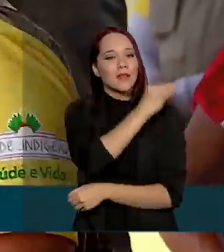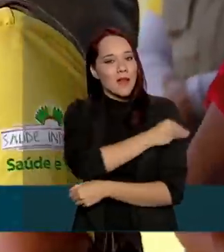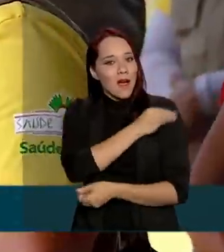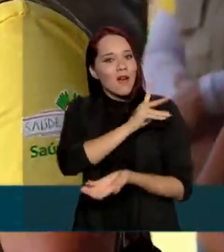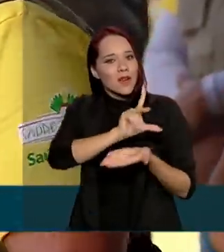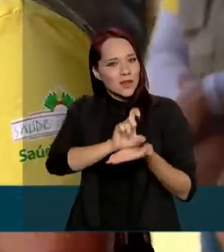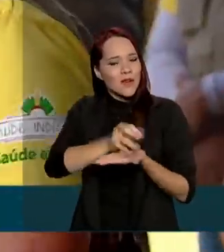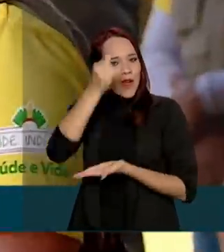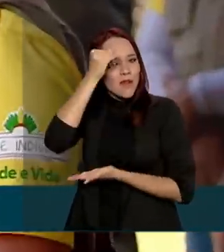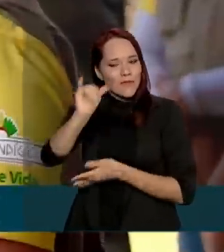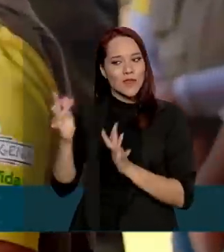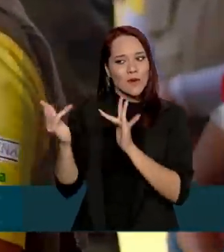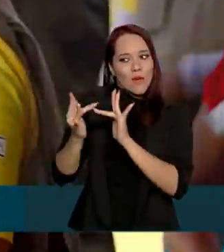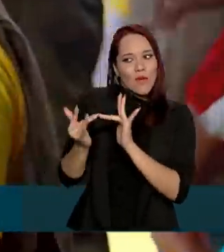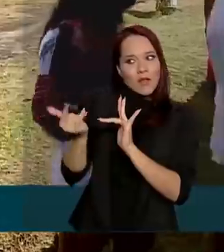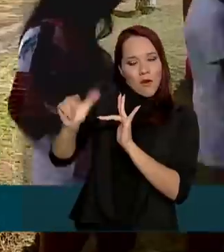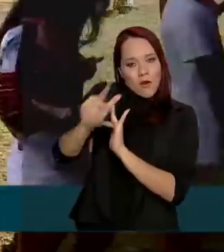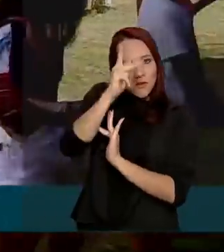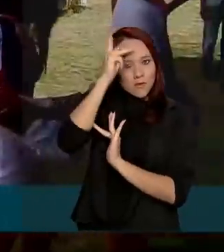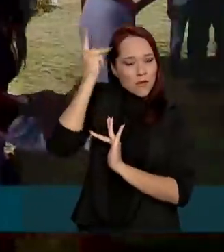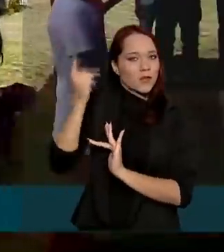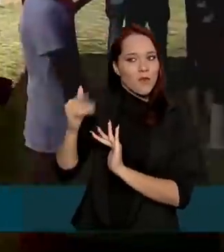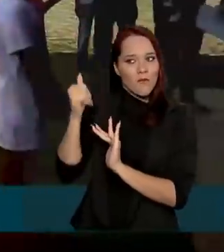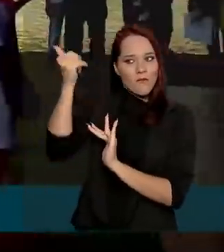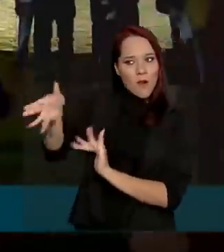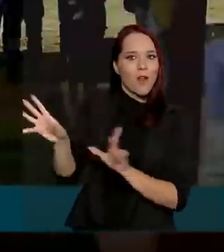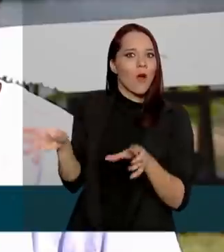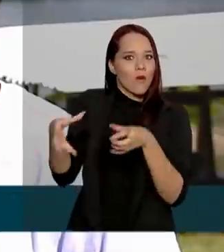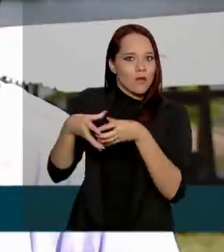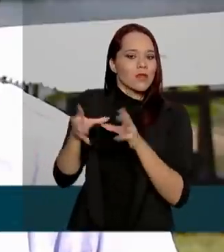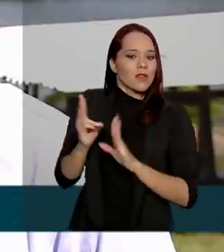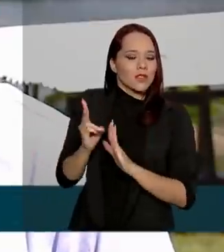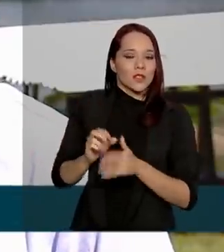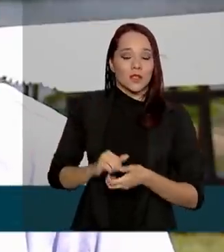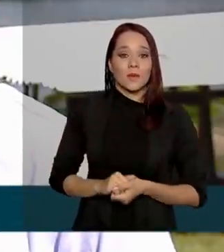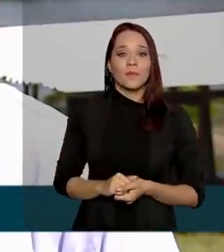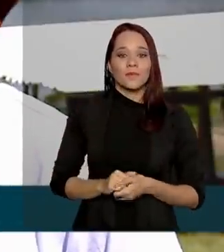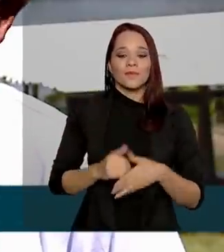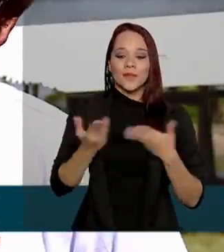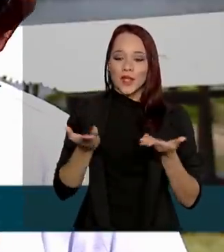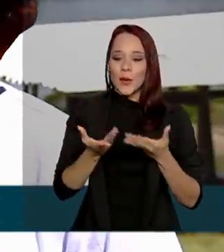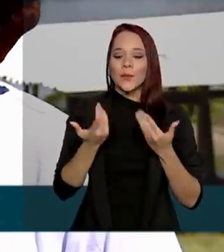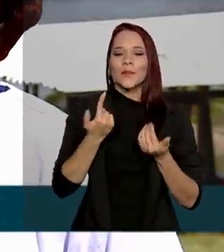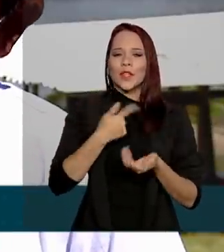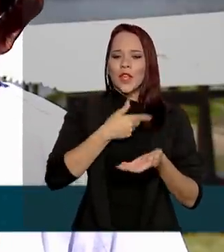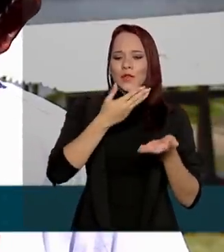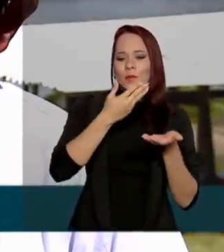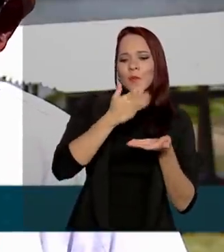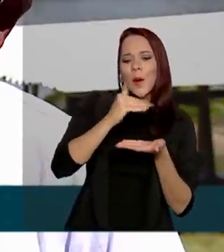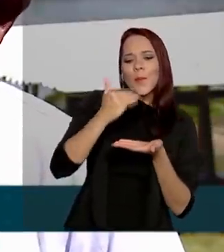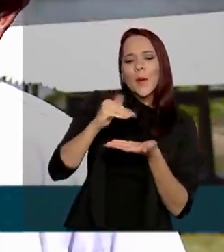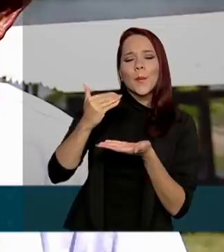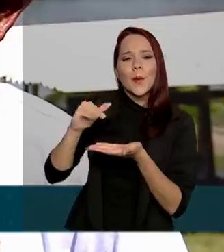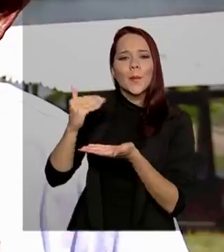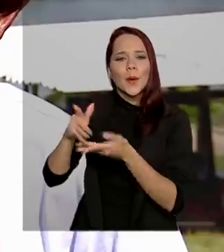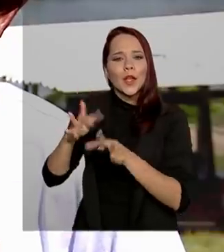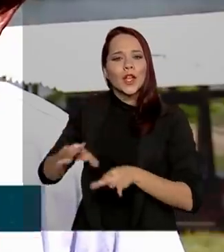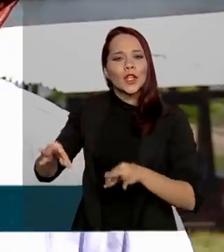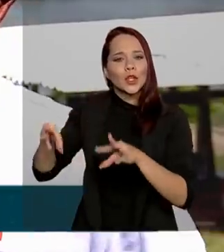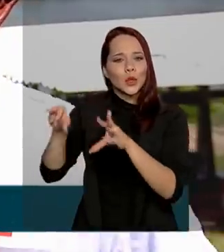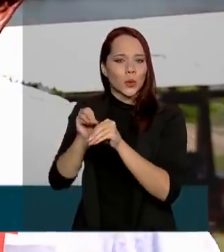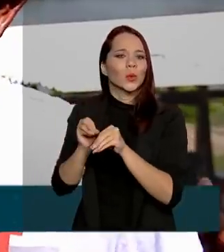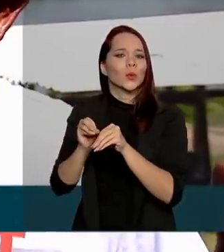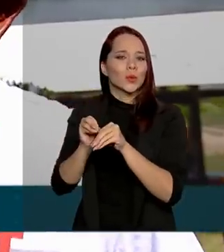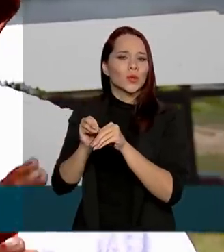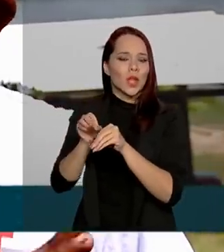evitam contato com outras pessoas fora da aldeia. Distribuíram cartas para todas as comunidades, para toda a liderança,